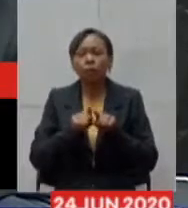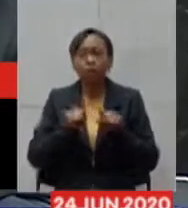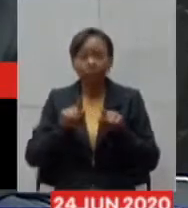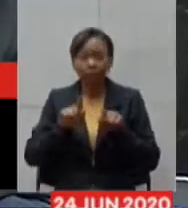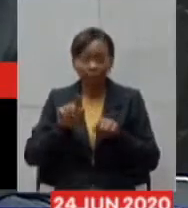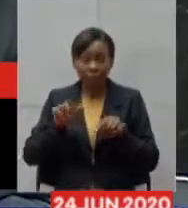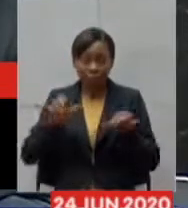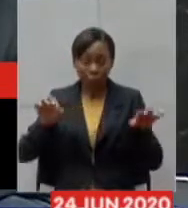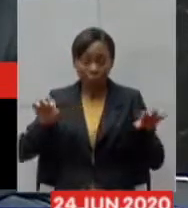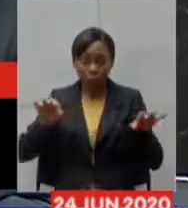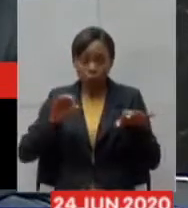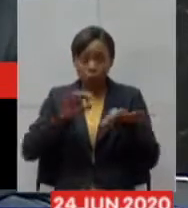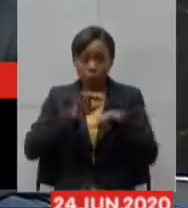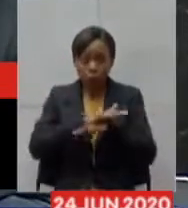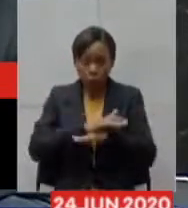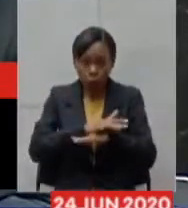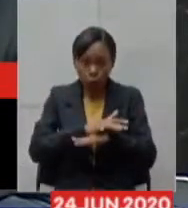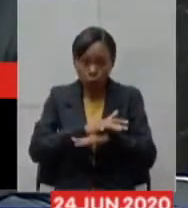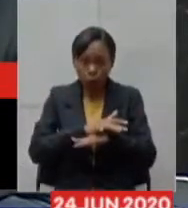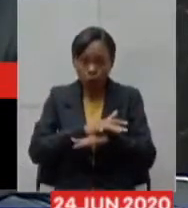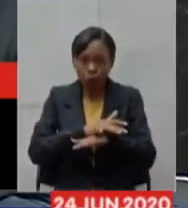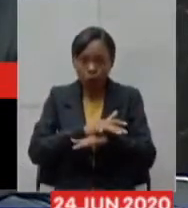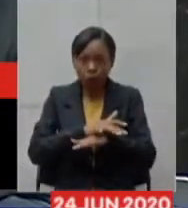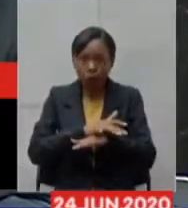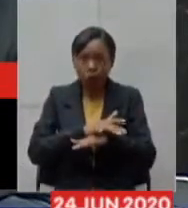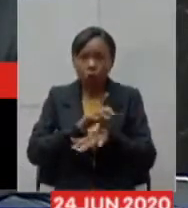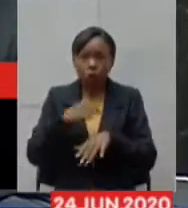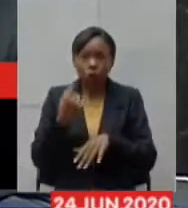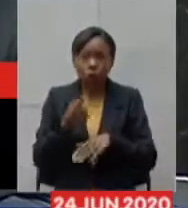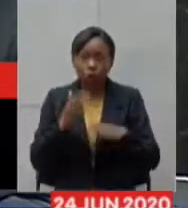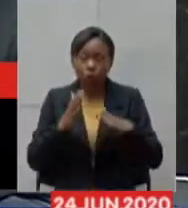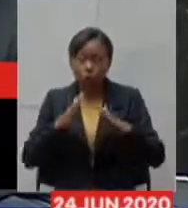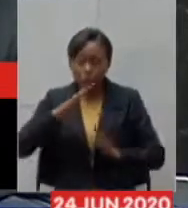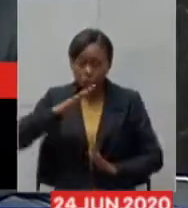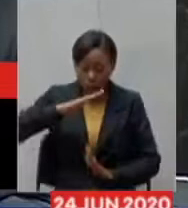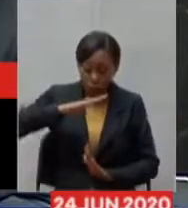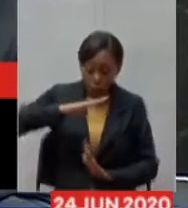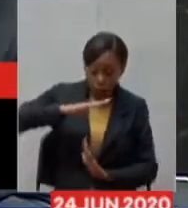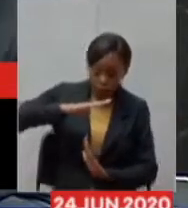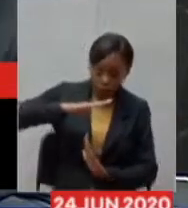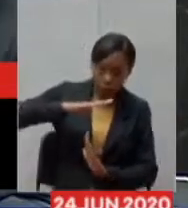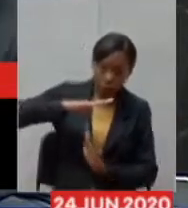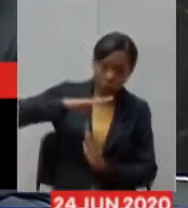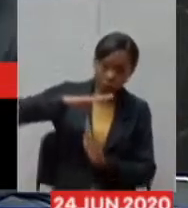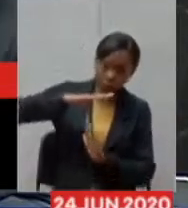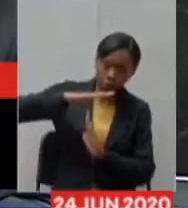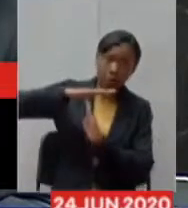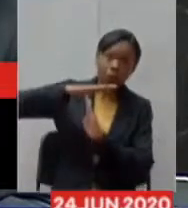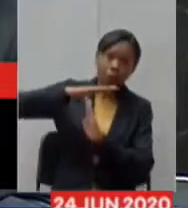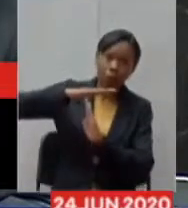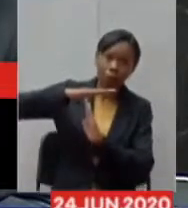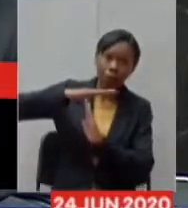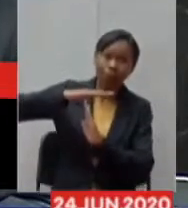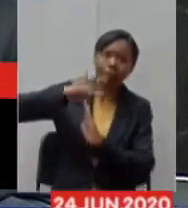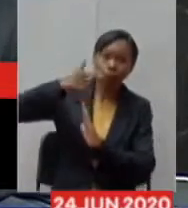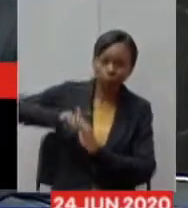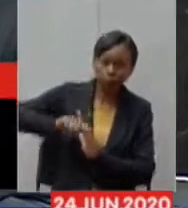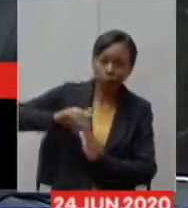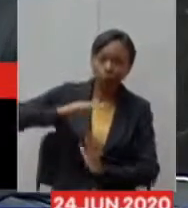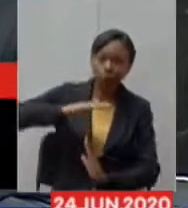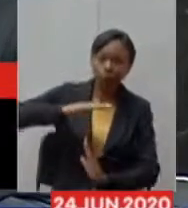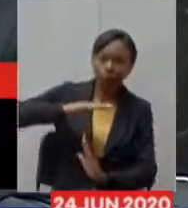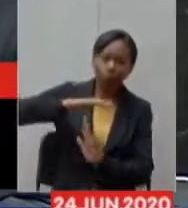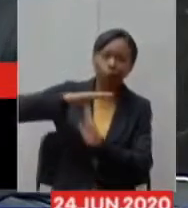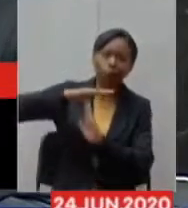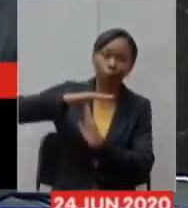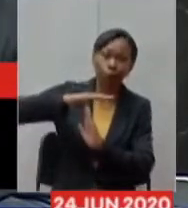pelo pico nós entraremos no platô mas esse platô ele vai ter novas ondas essas ondas a